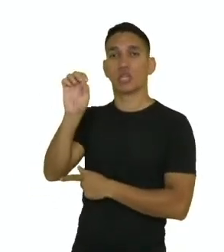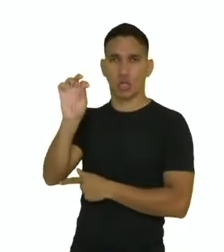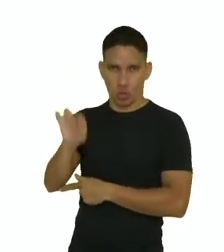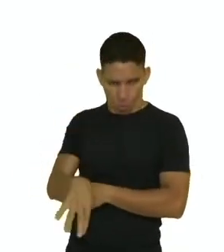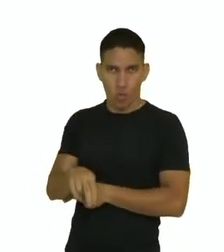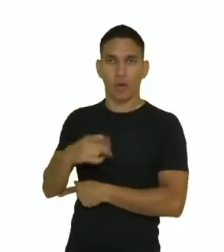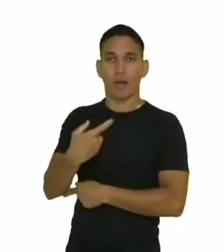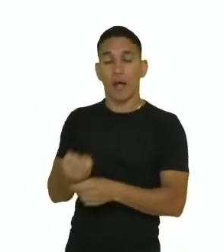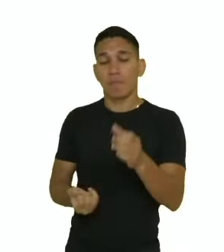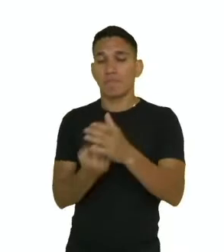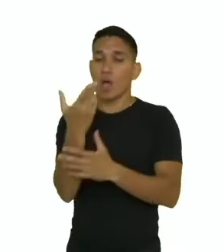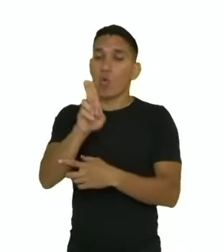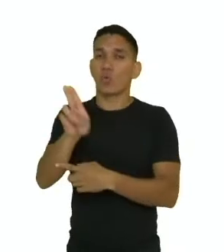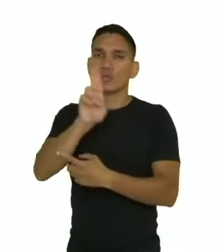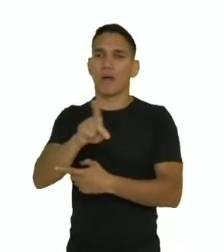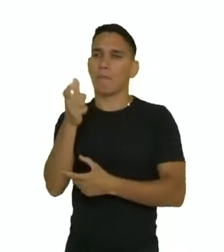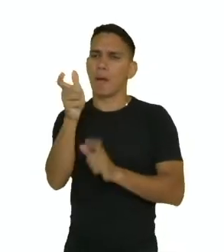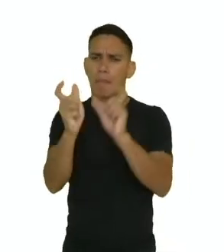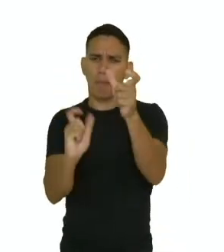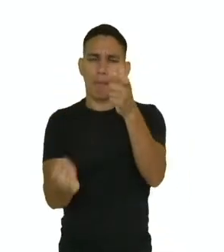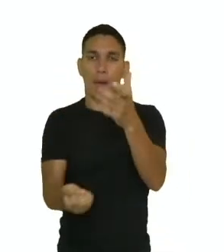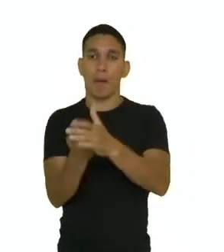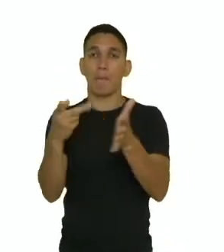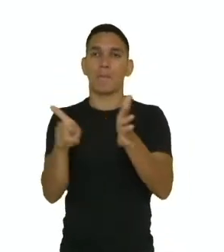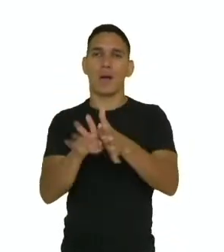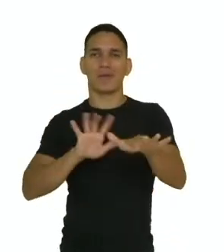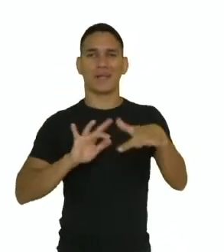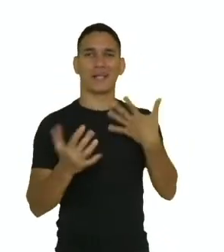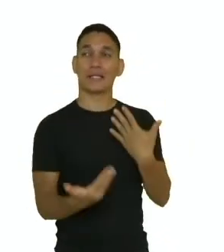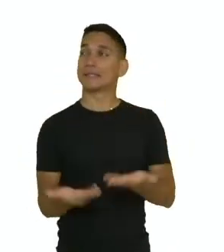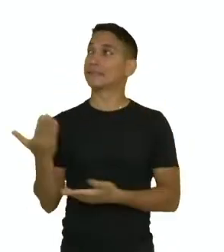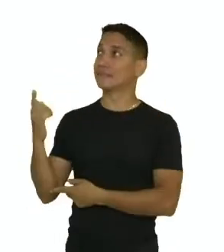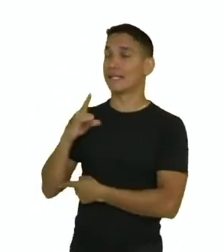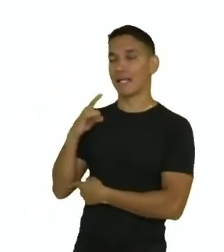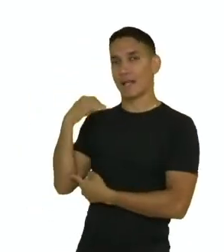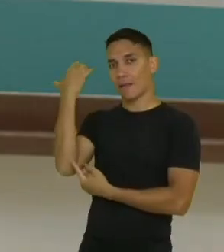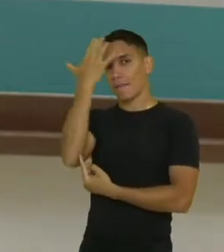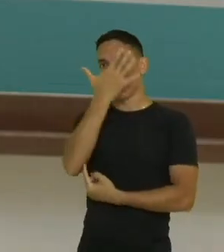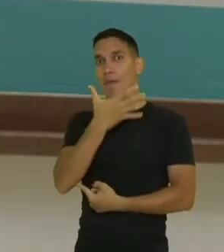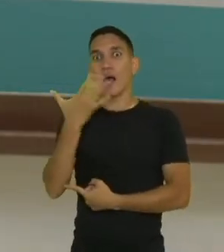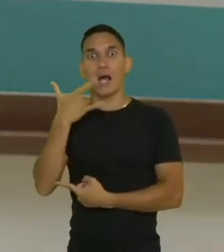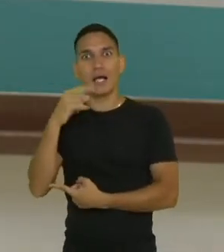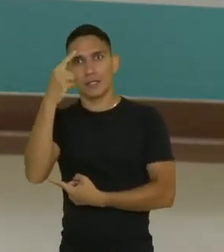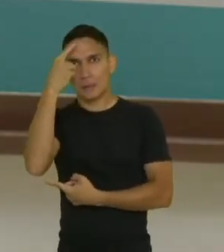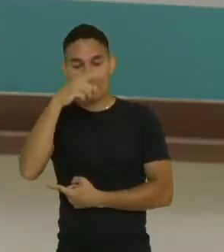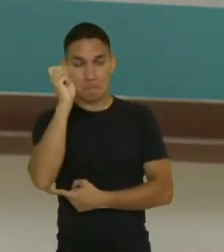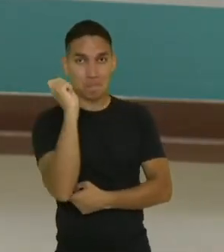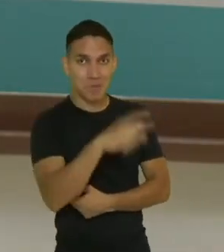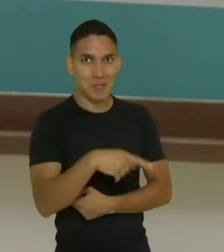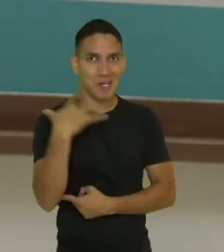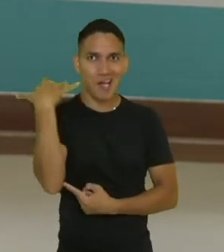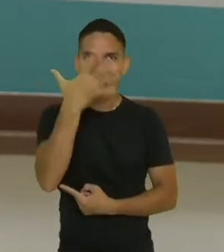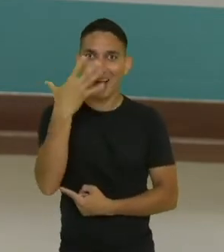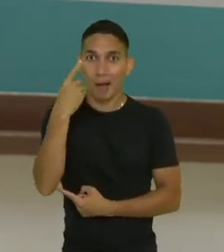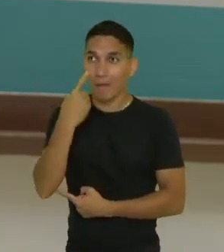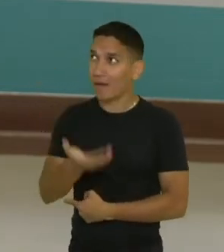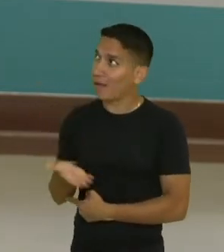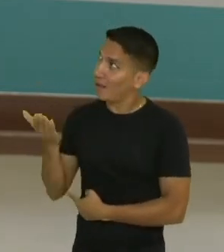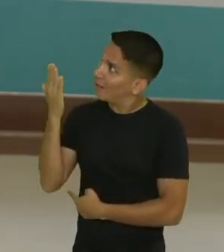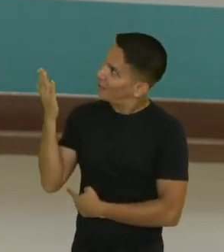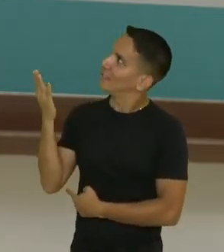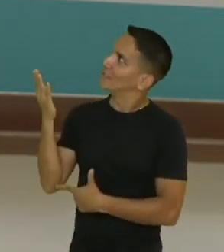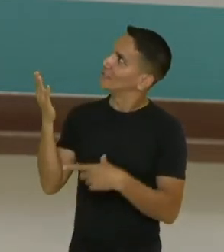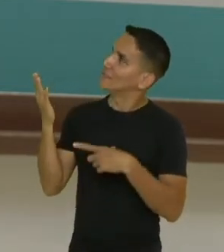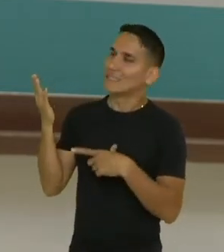em seu perfil em uma rede social. Ao lado, o retrato de Harry Potter criado com as palavras. Olha que incrível, gente! Aqui, a